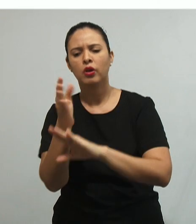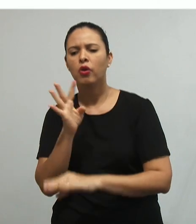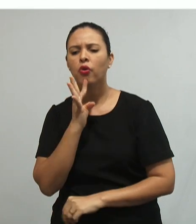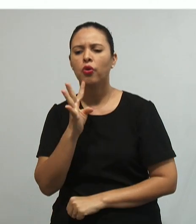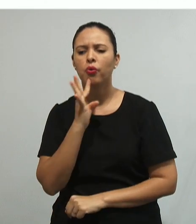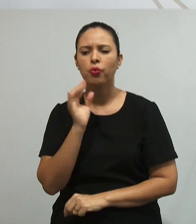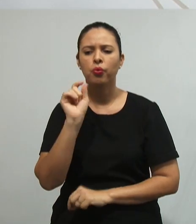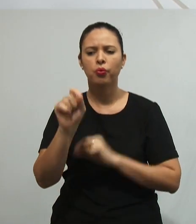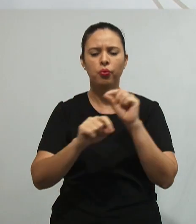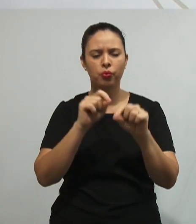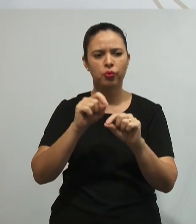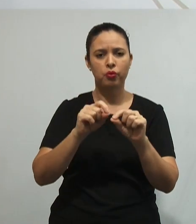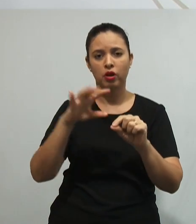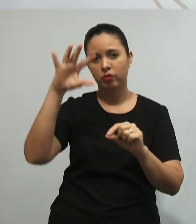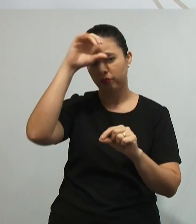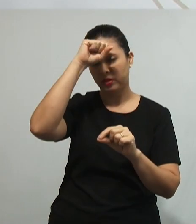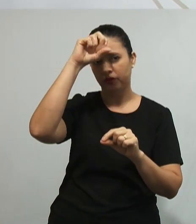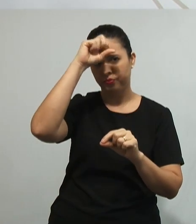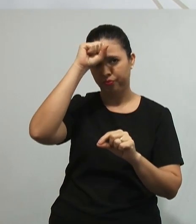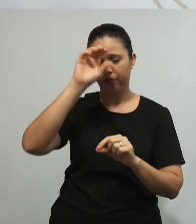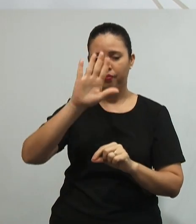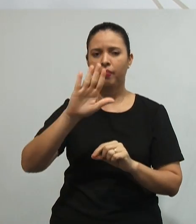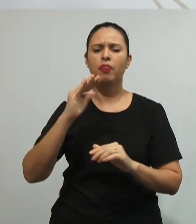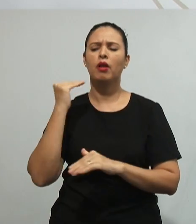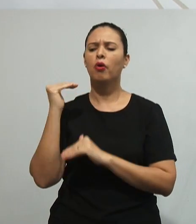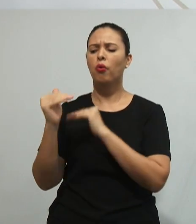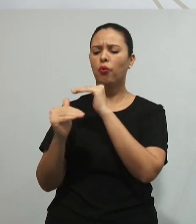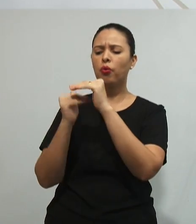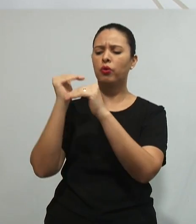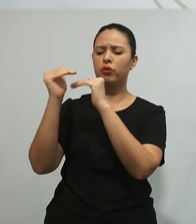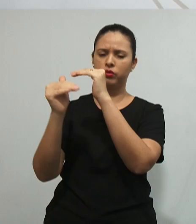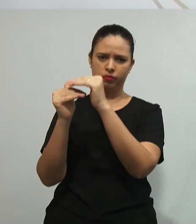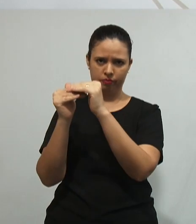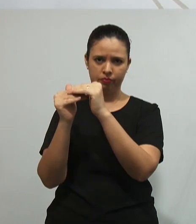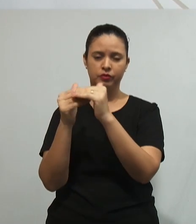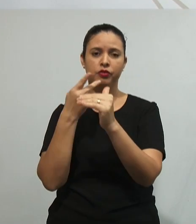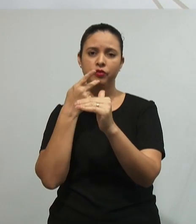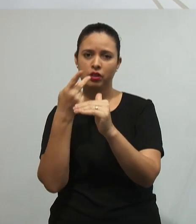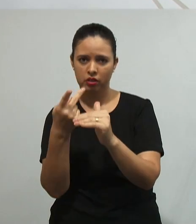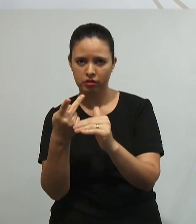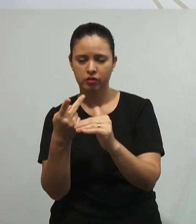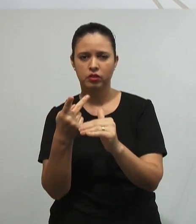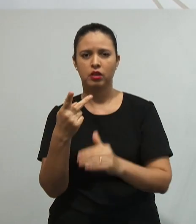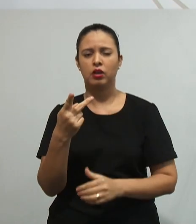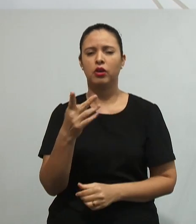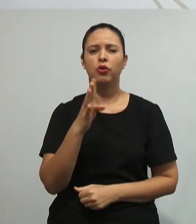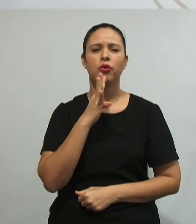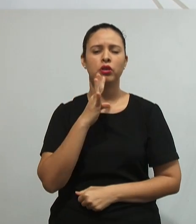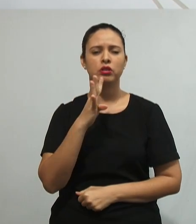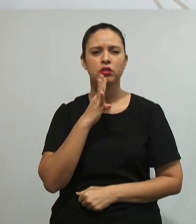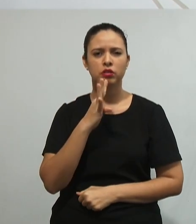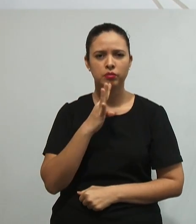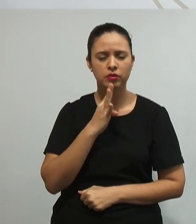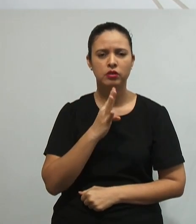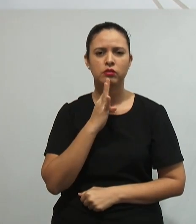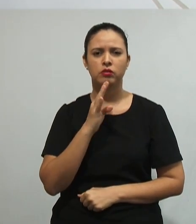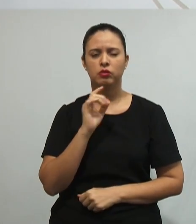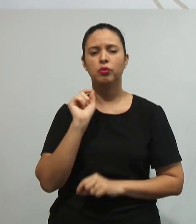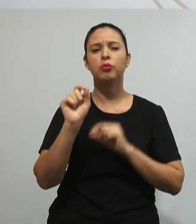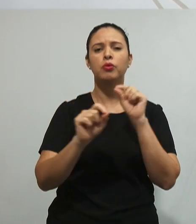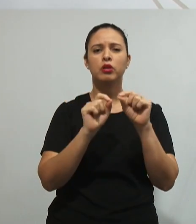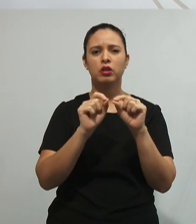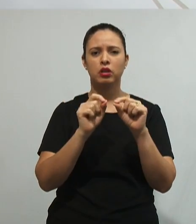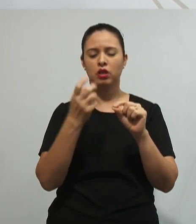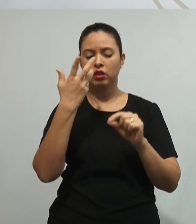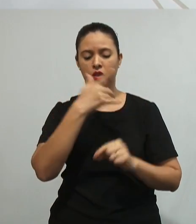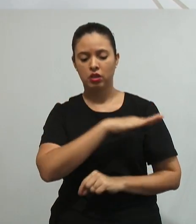Por quê? Porque o construtivismo defende que o conhecimento se dá no processo da criança agindo sobre o objeto. Então, eu